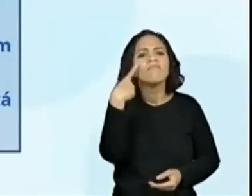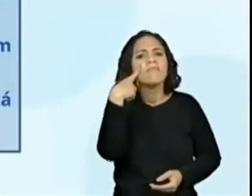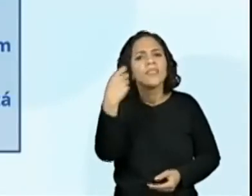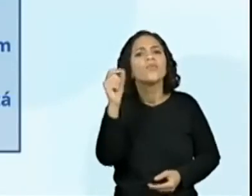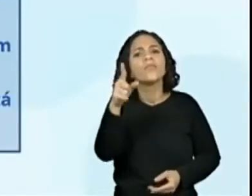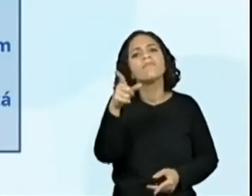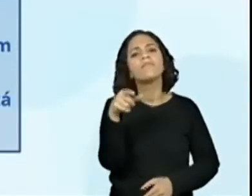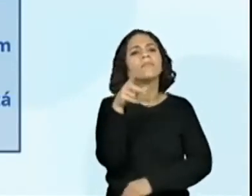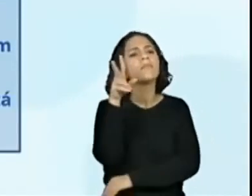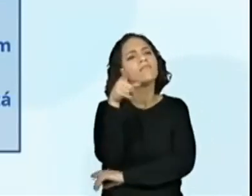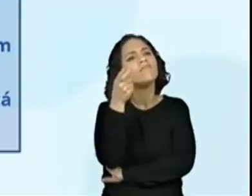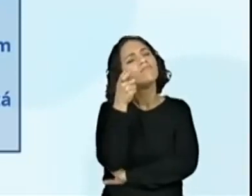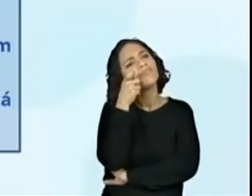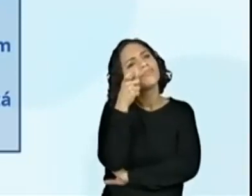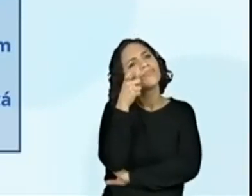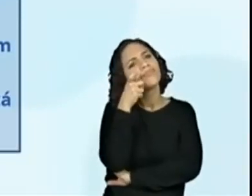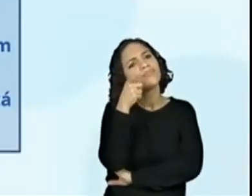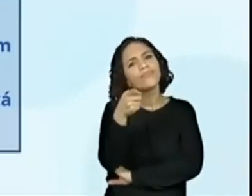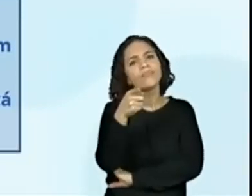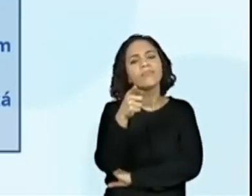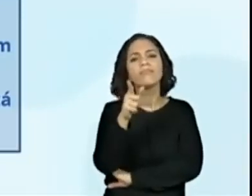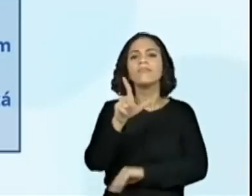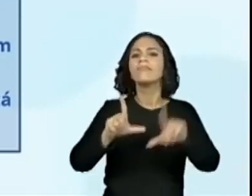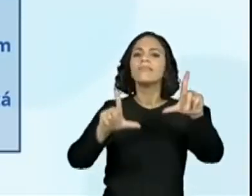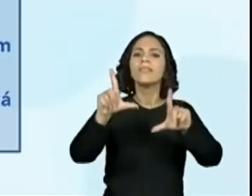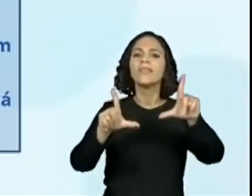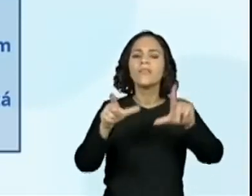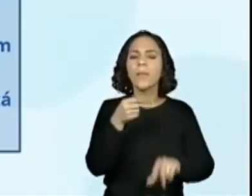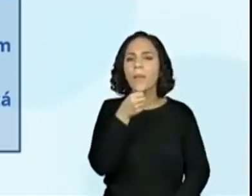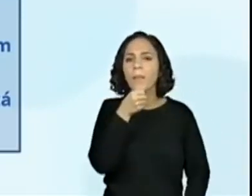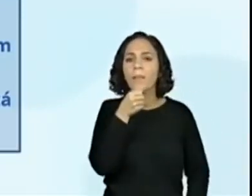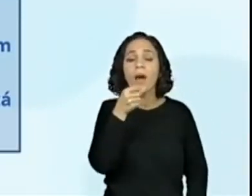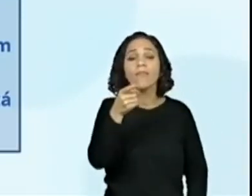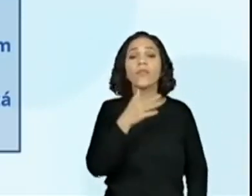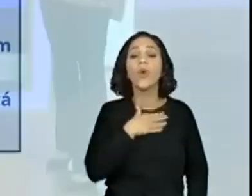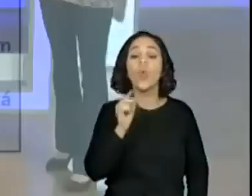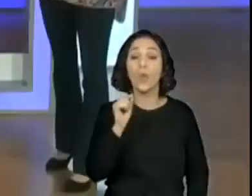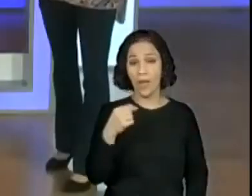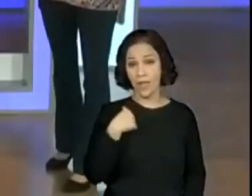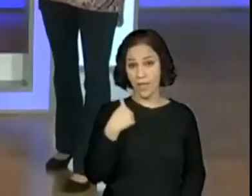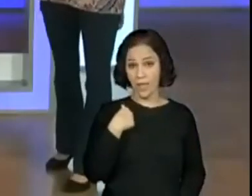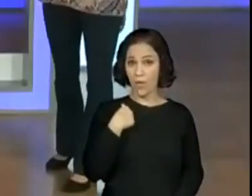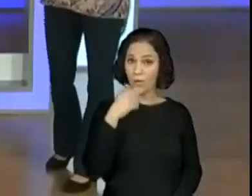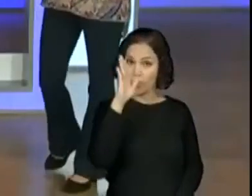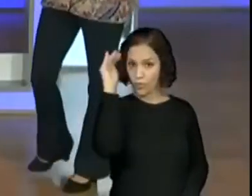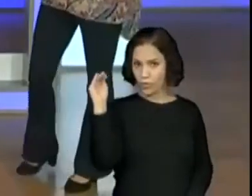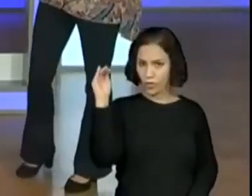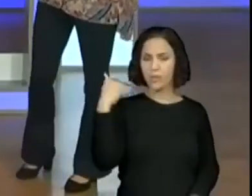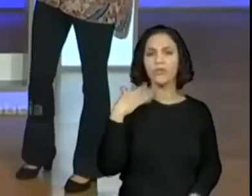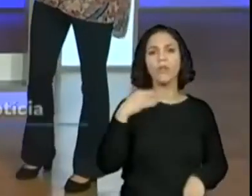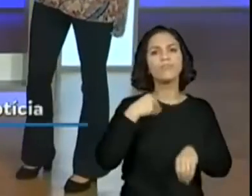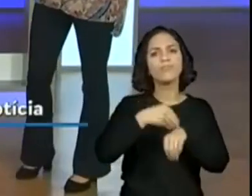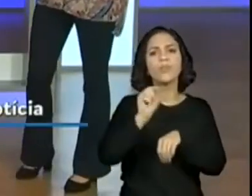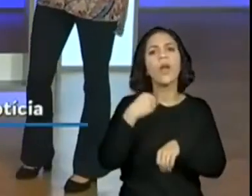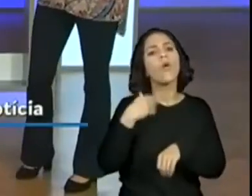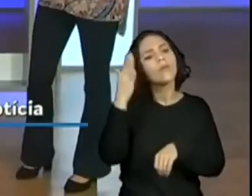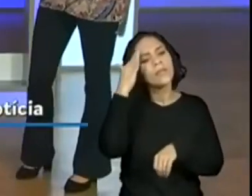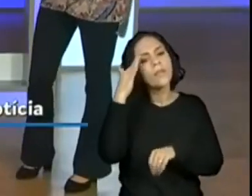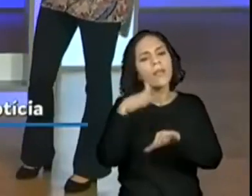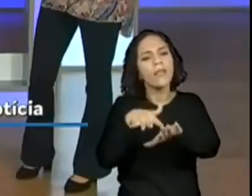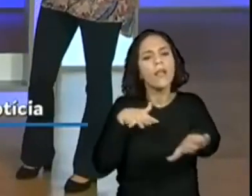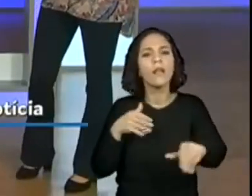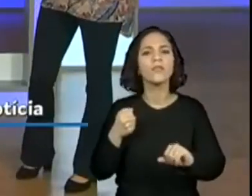está assistindo a um telejornal? Eu já falei que eu gosto bastante de saber notícias da minha cidade, o tempo, o trânsito, e os